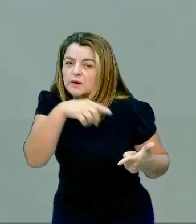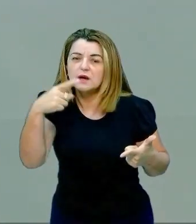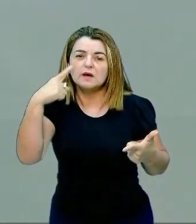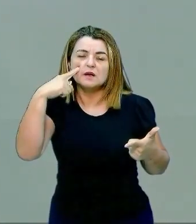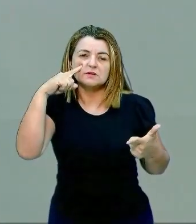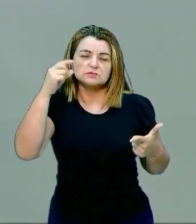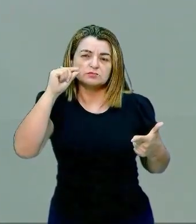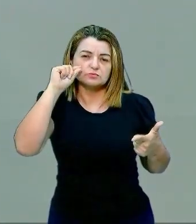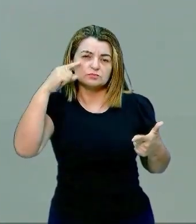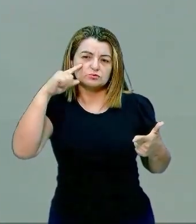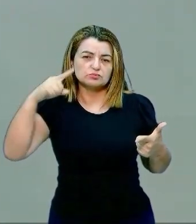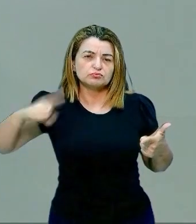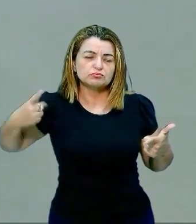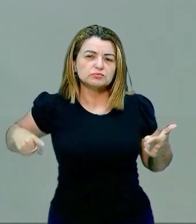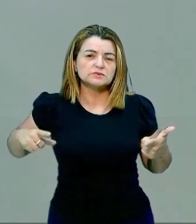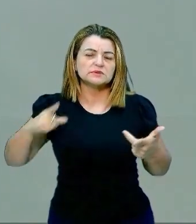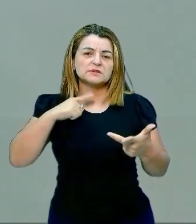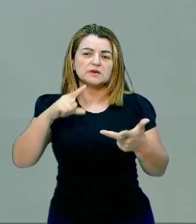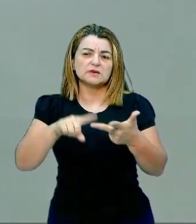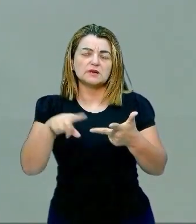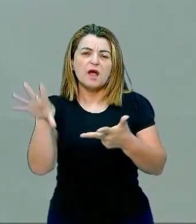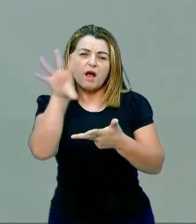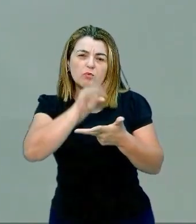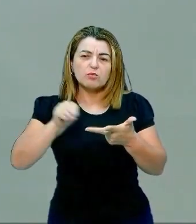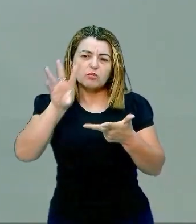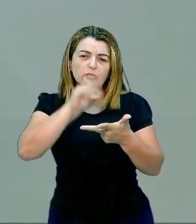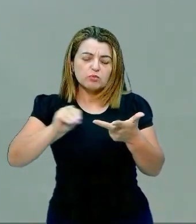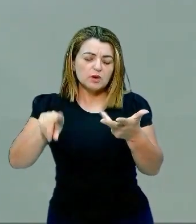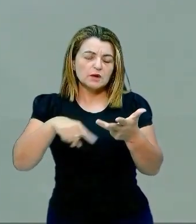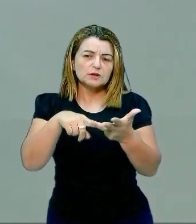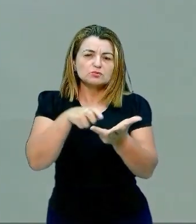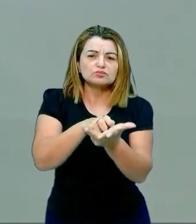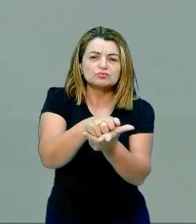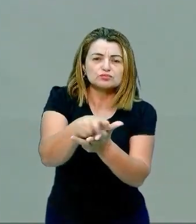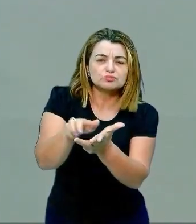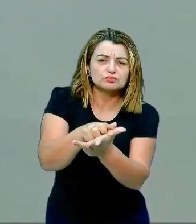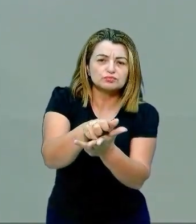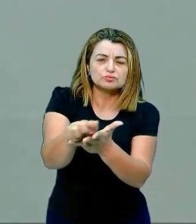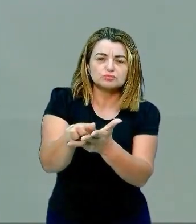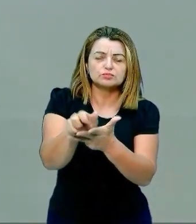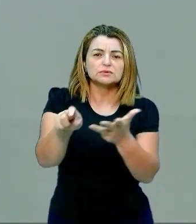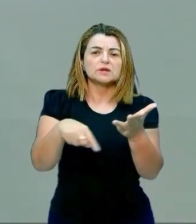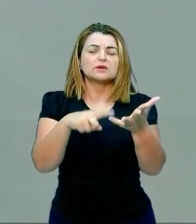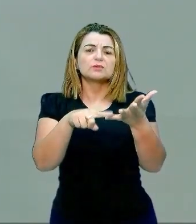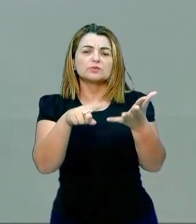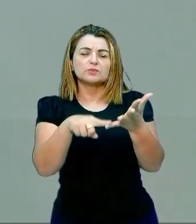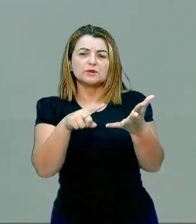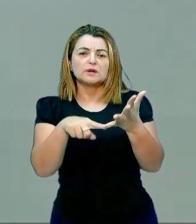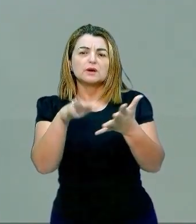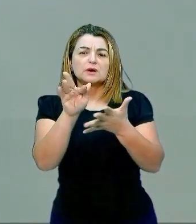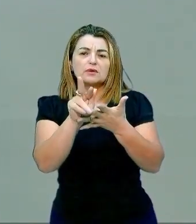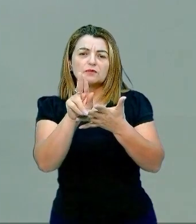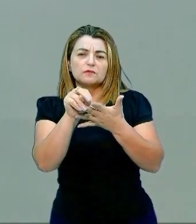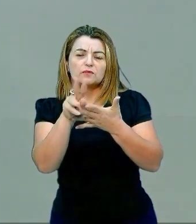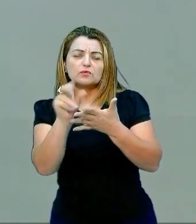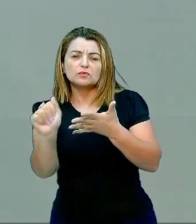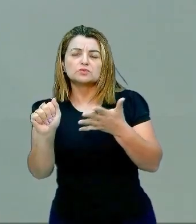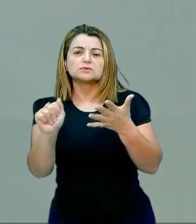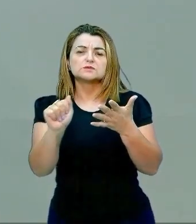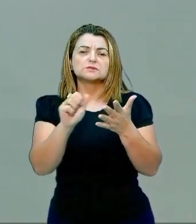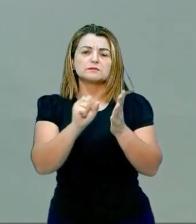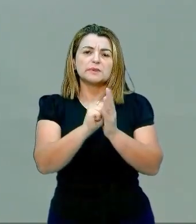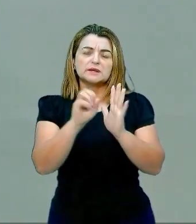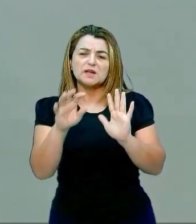os carnívoros, tem os répteis, tem os anfíbios, tem os fungos, tem as bactérias.